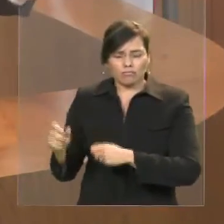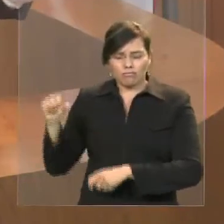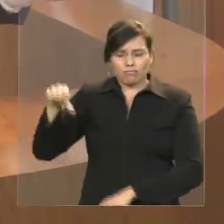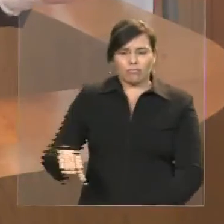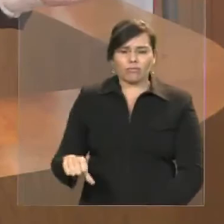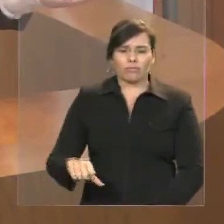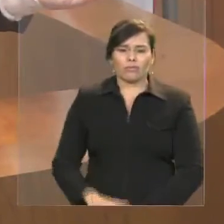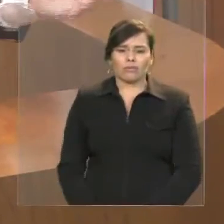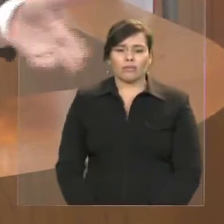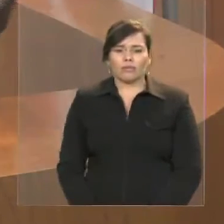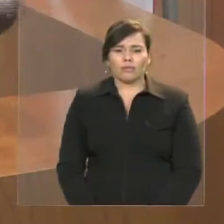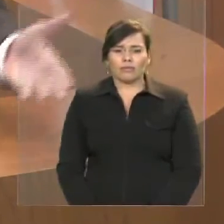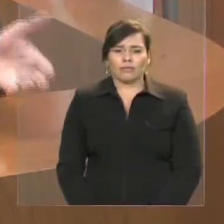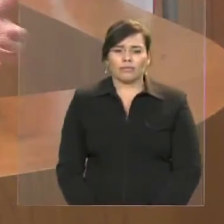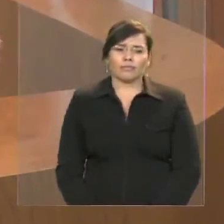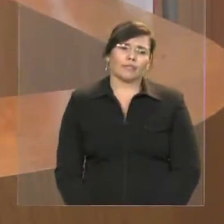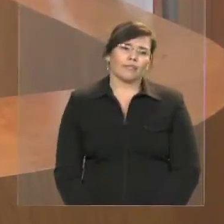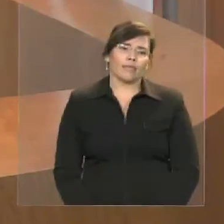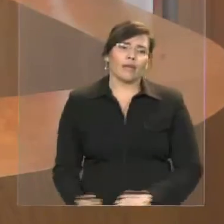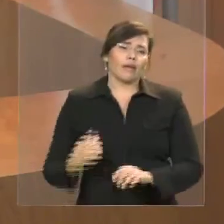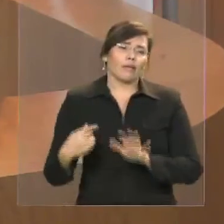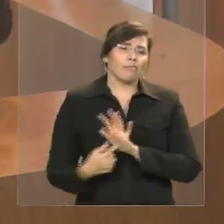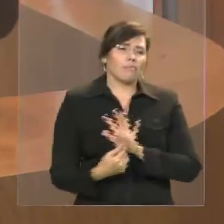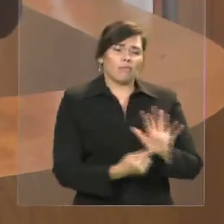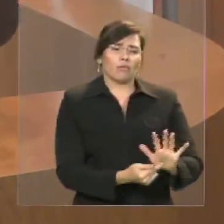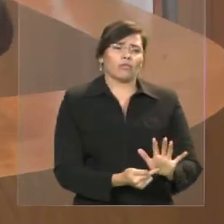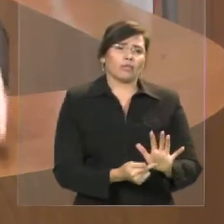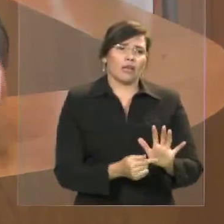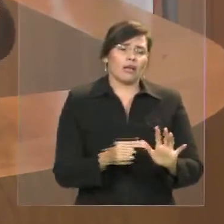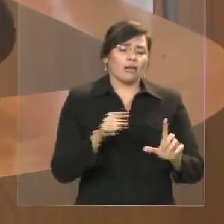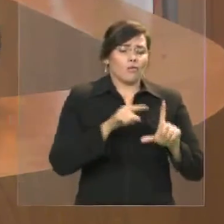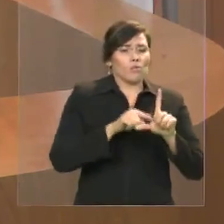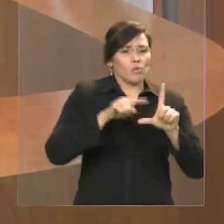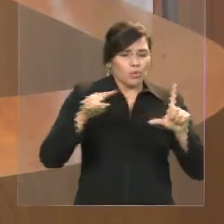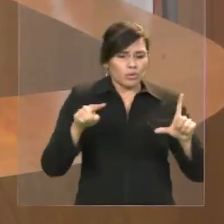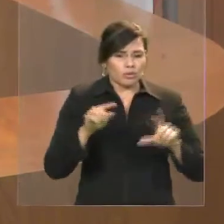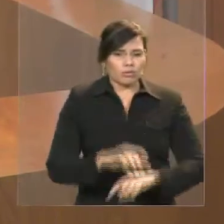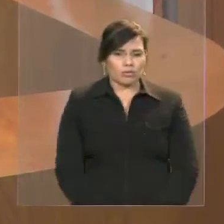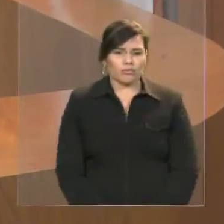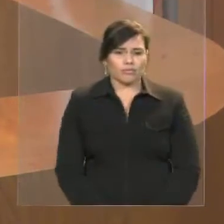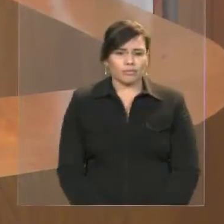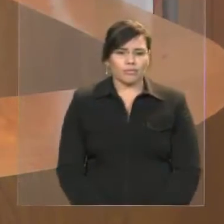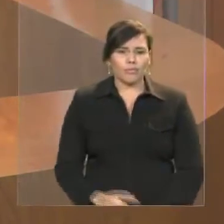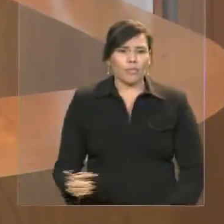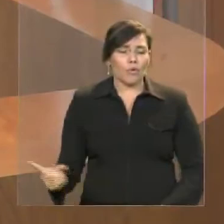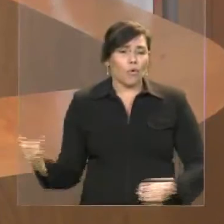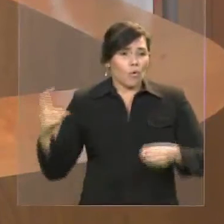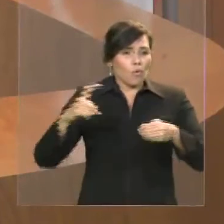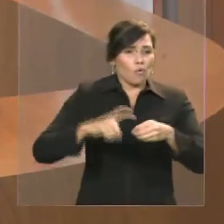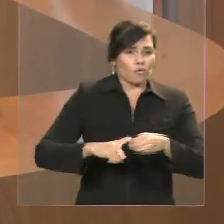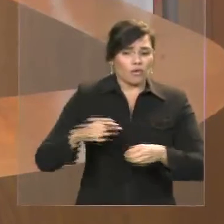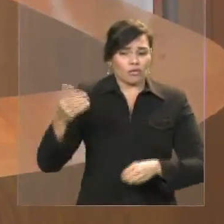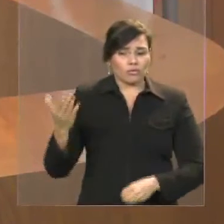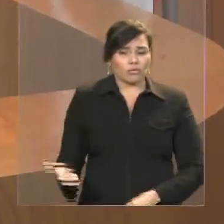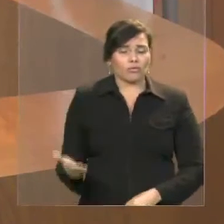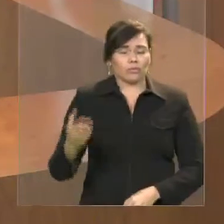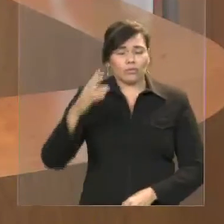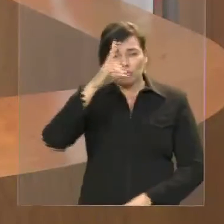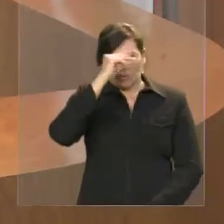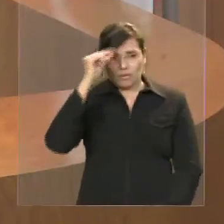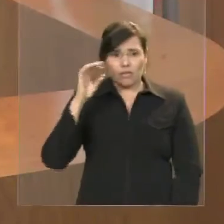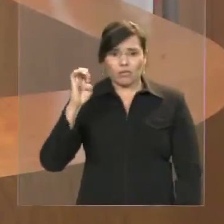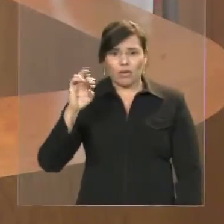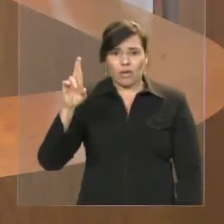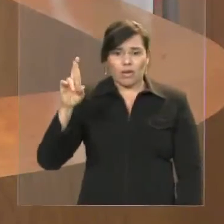se traduz em números, a elevada aprovação, a parceria vitoriosa do prefeito Erick Costa com o governo do estado, com o governador Flávio